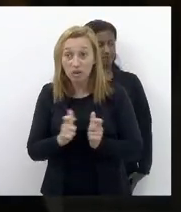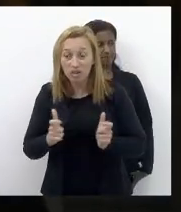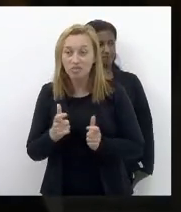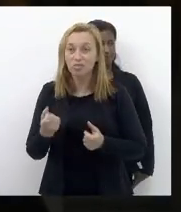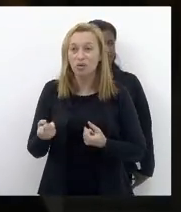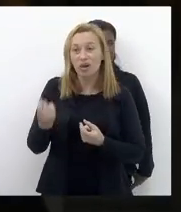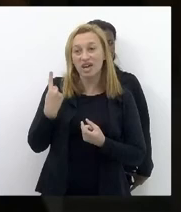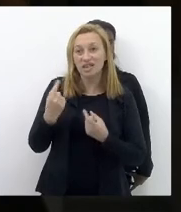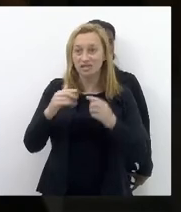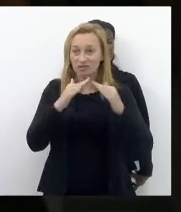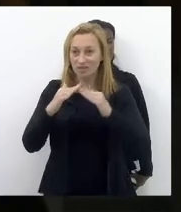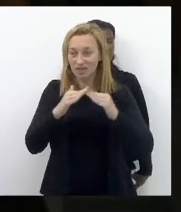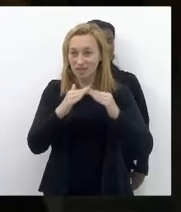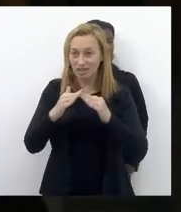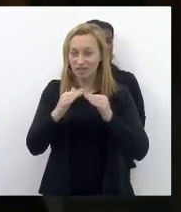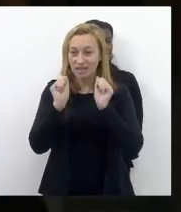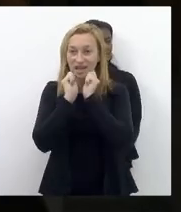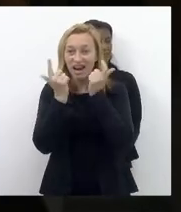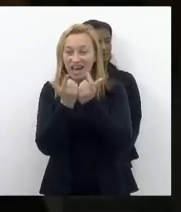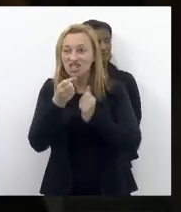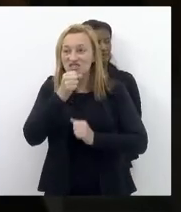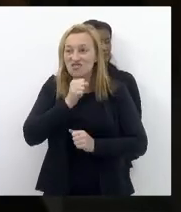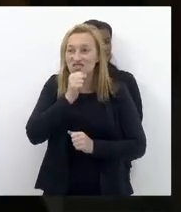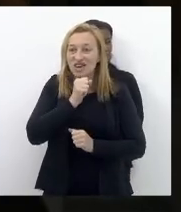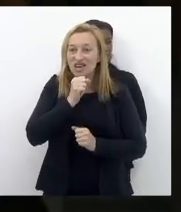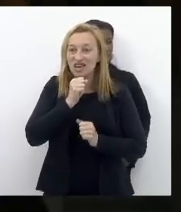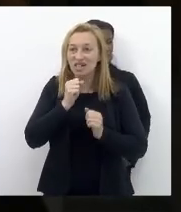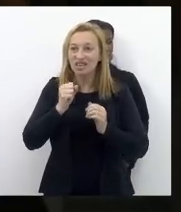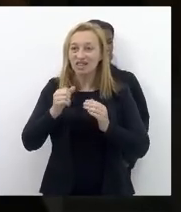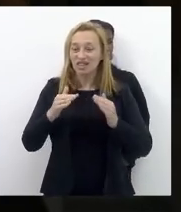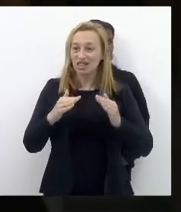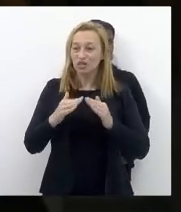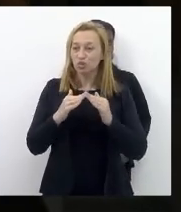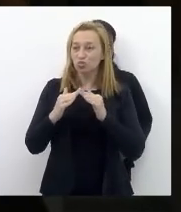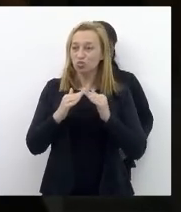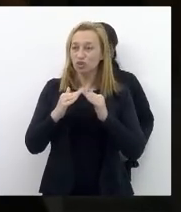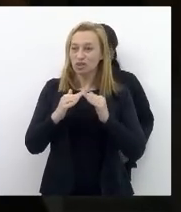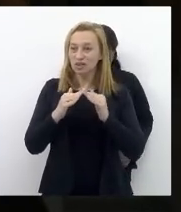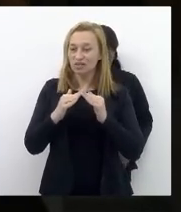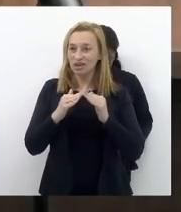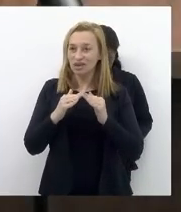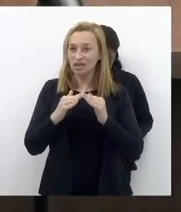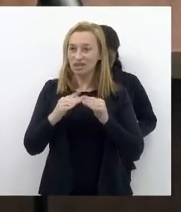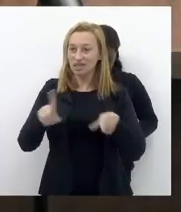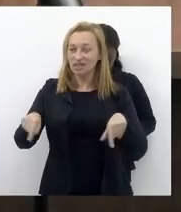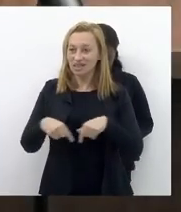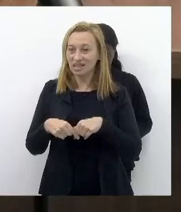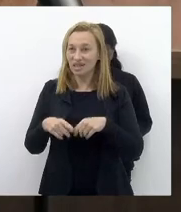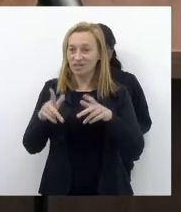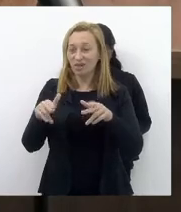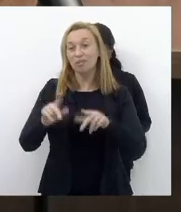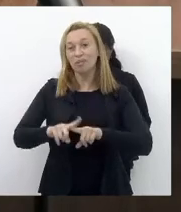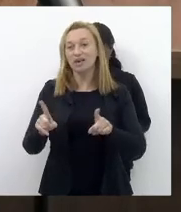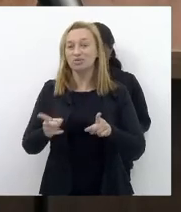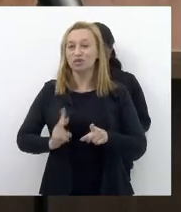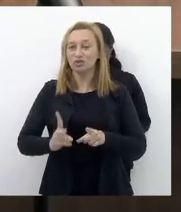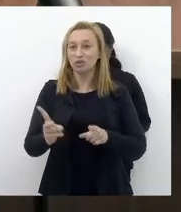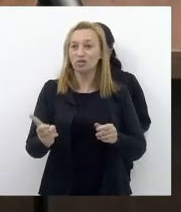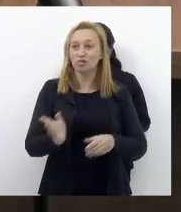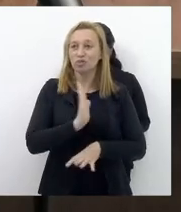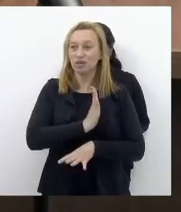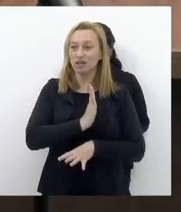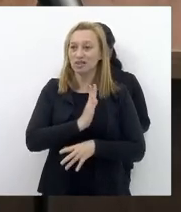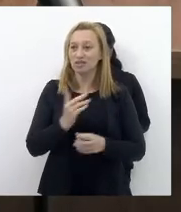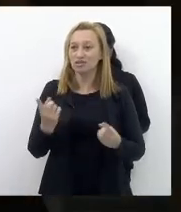ex-vizinho Porque na alérgia antiga Estávamos ali Lado a lado Mas continuamos Irmanados No coração E na defesa